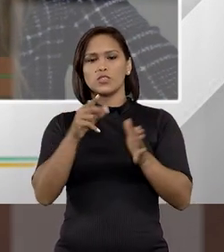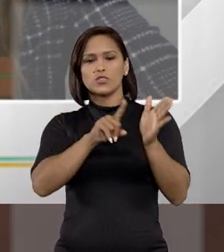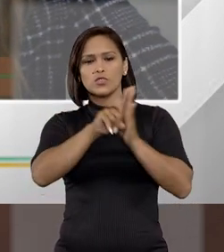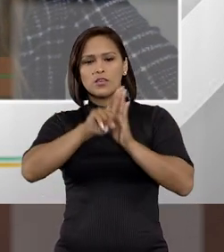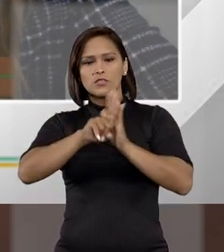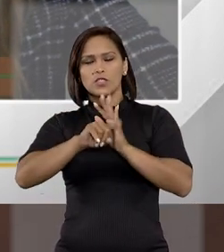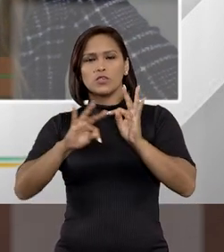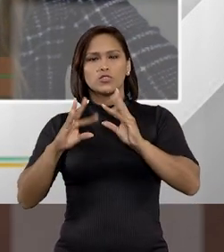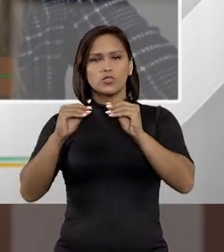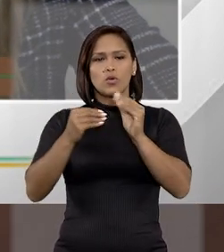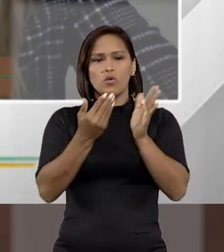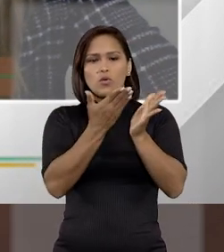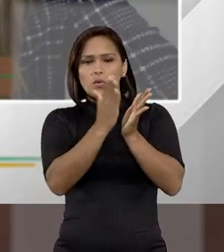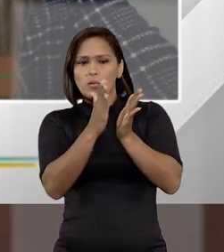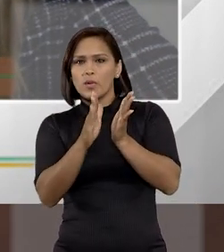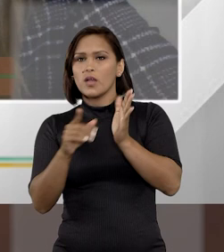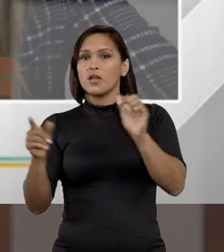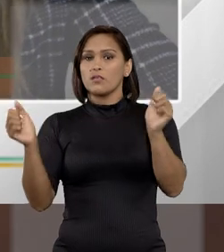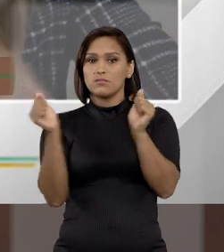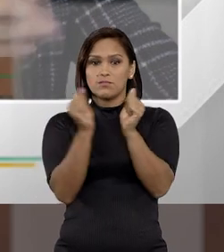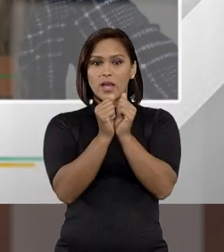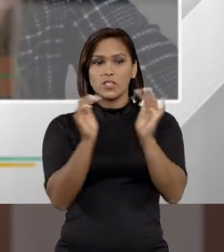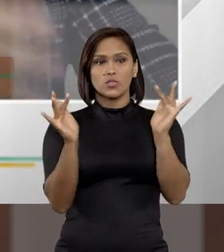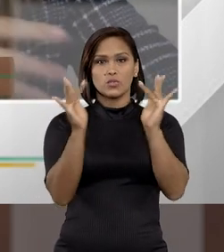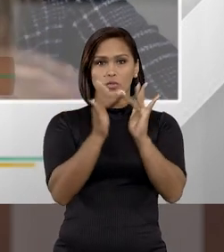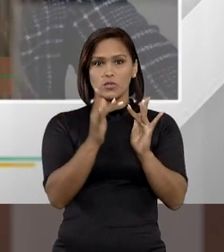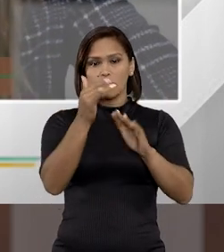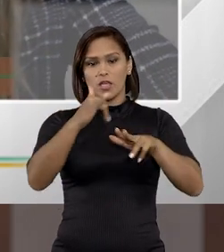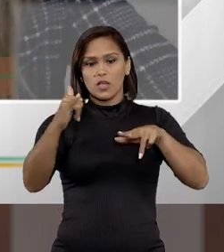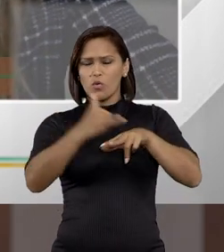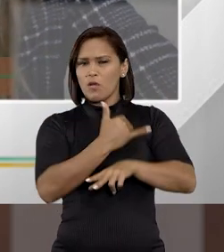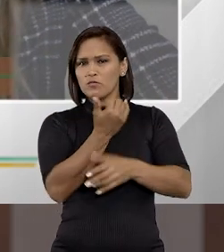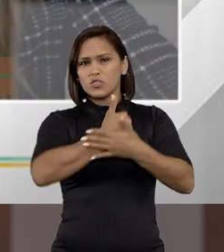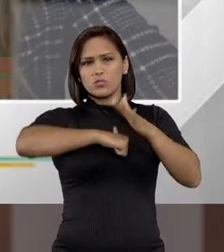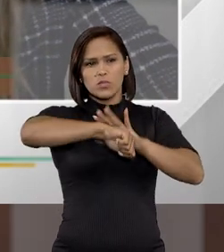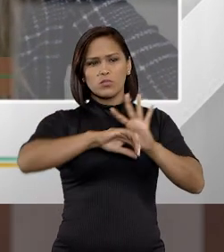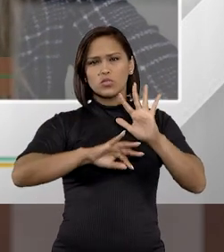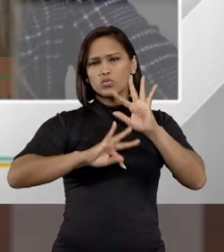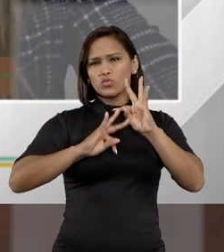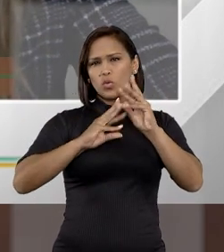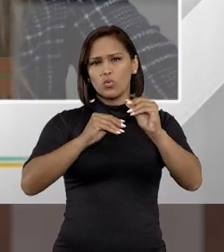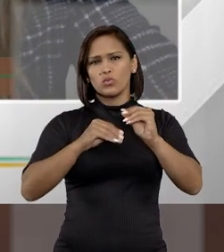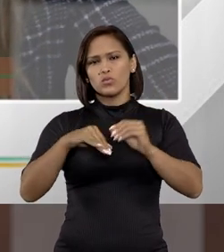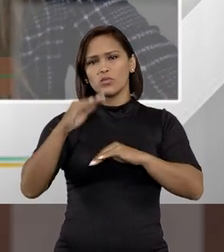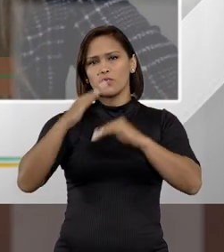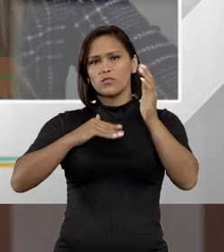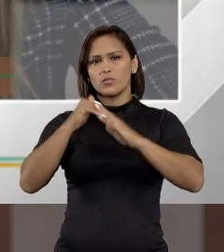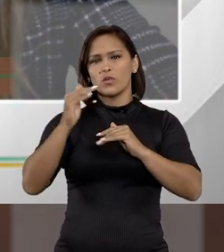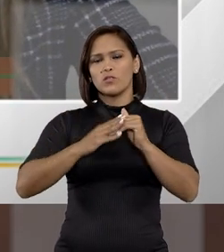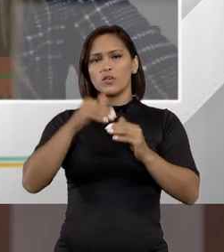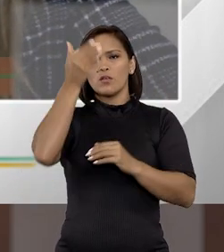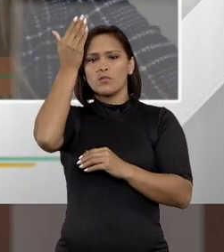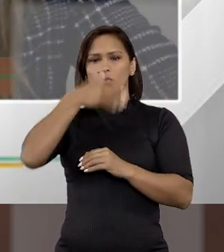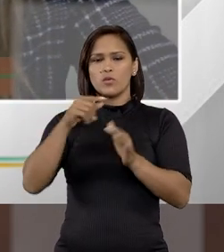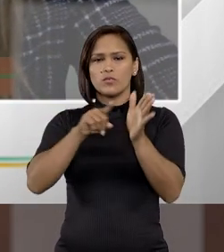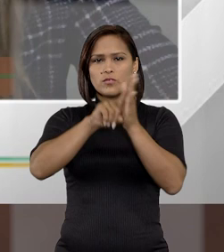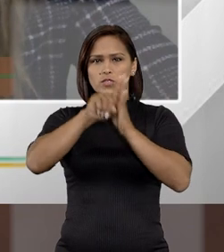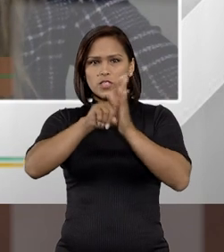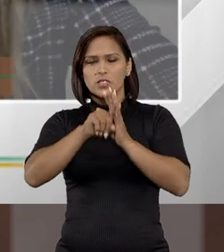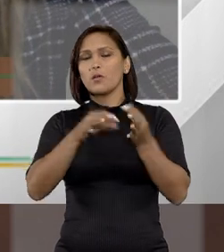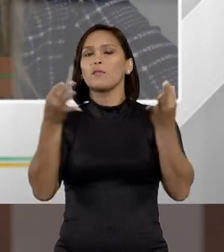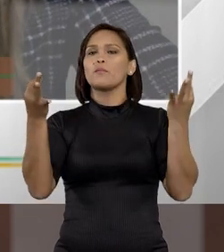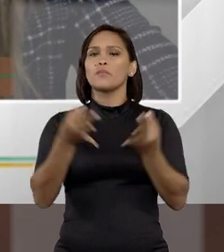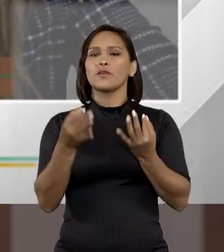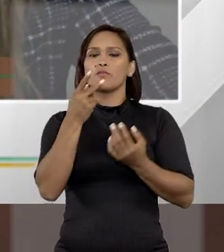na investigação dos fatos, até porque ele está em mais contato, né, diretamente com tudo que foi produzido aí, o bojo da investigação. Então,